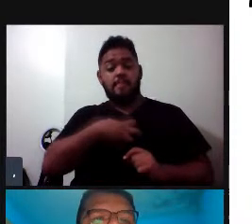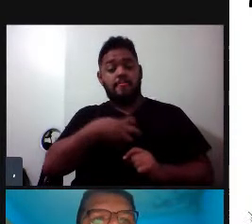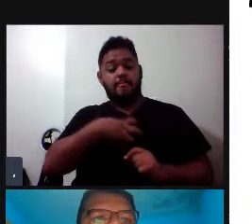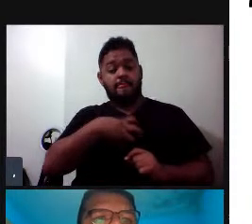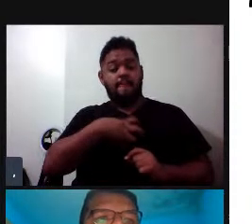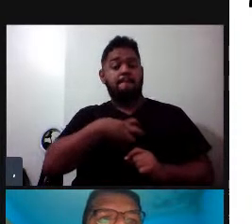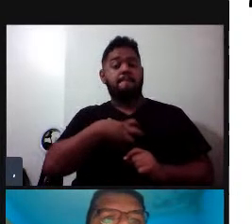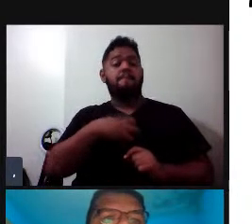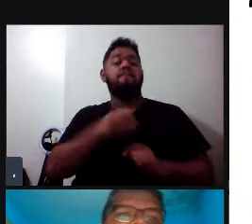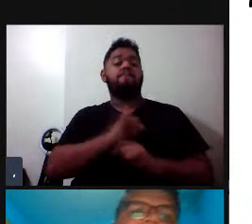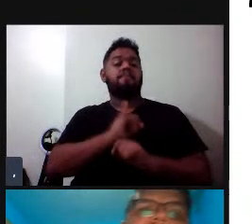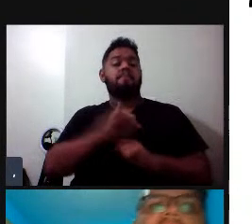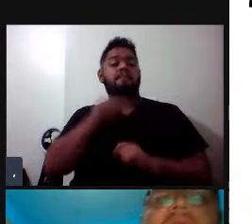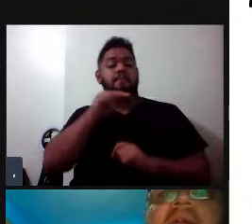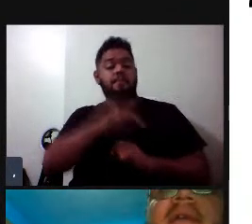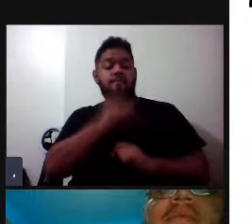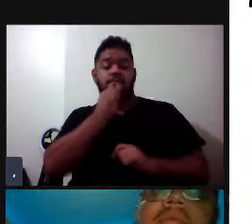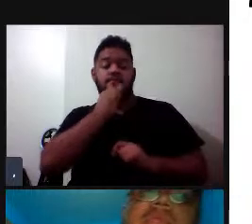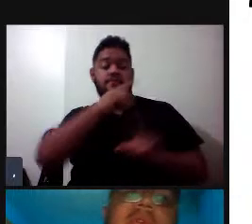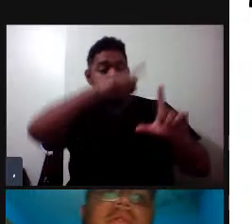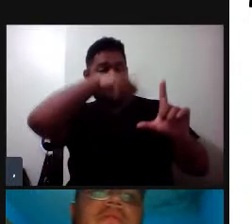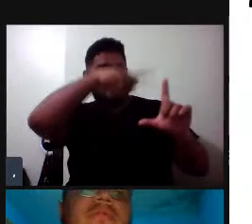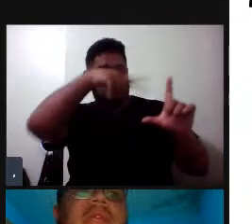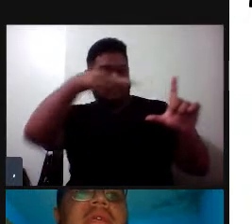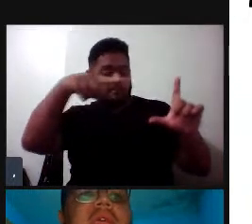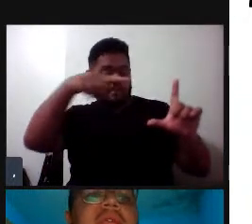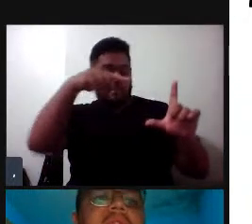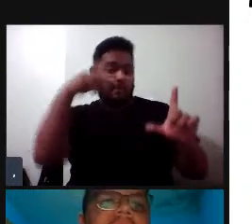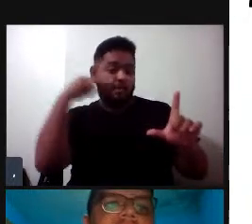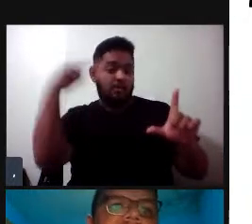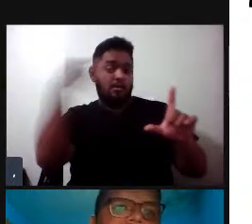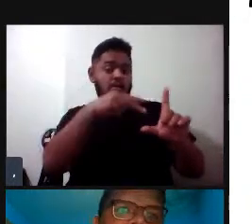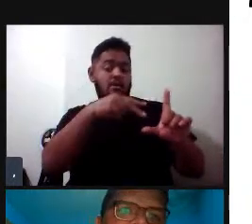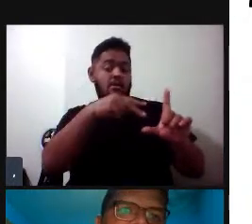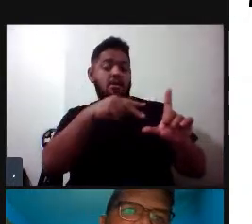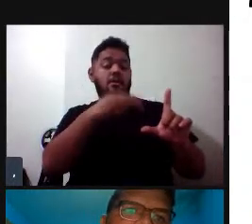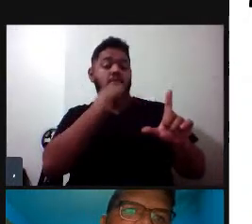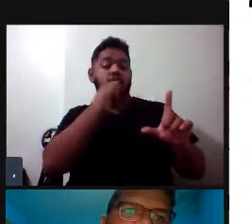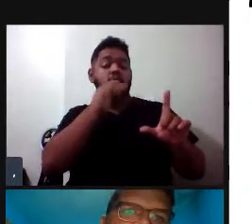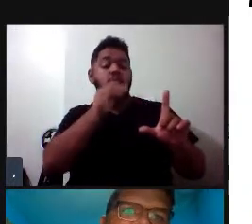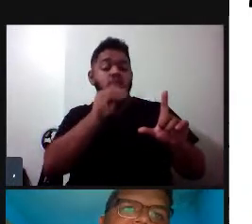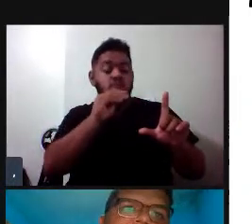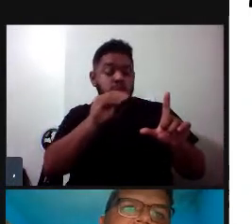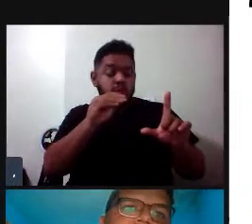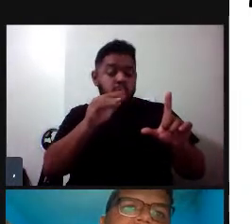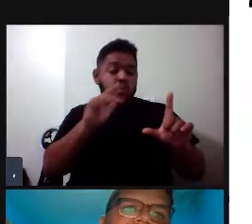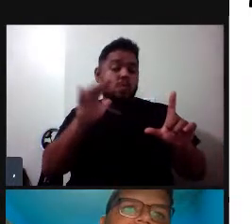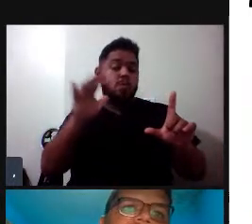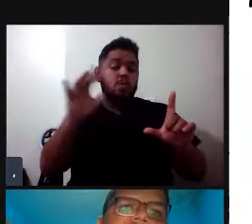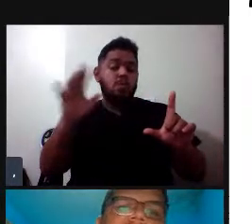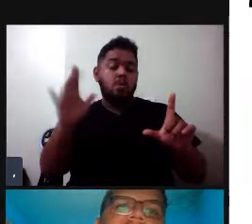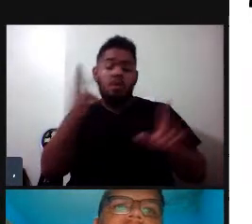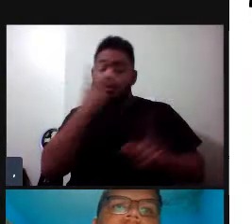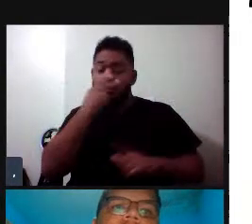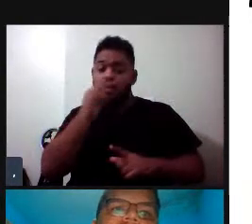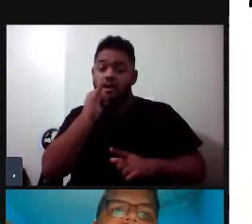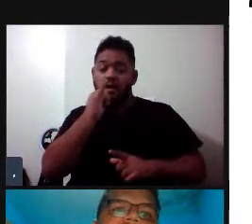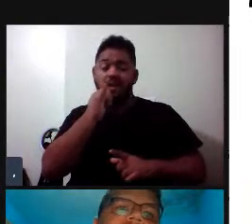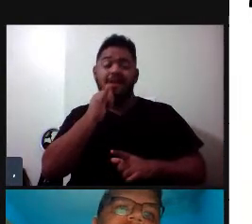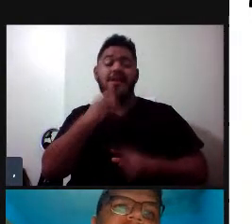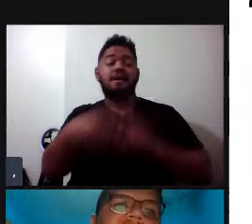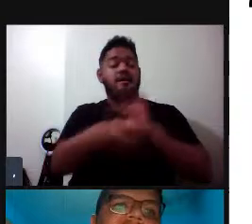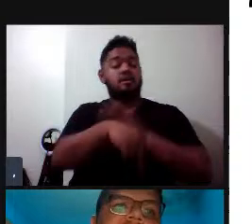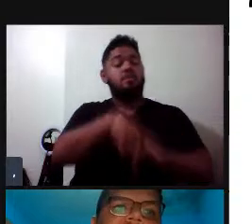esse é um espectrograma, tá, para vocês entenderem o gráfico. Os acústicos aqui, eles são esses sons que parecem uma cobrinha, o que esse gráfico